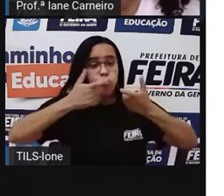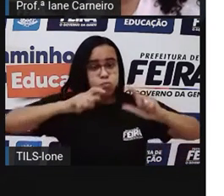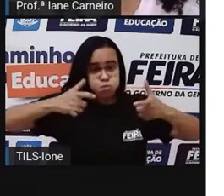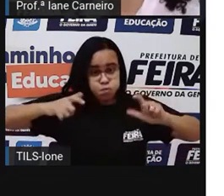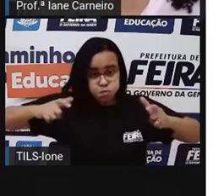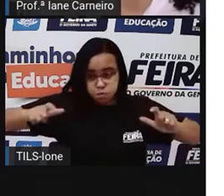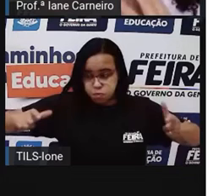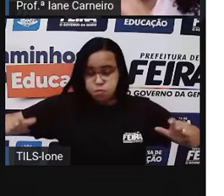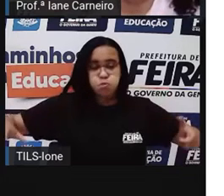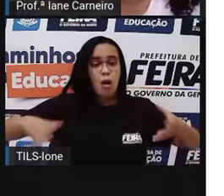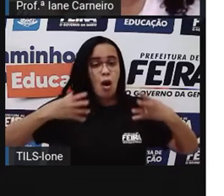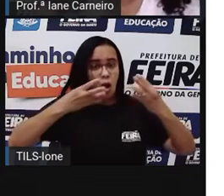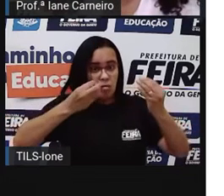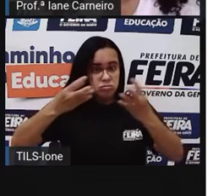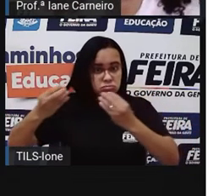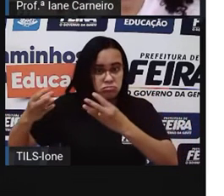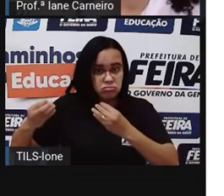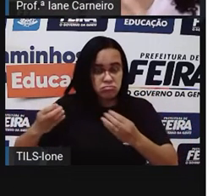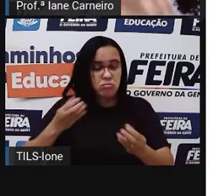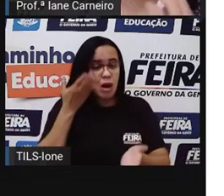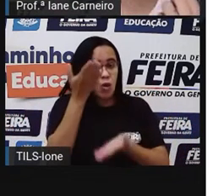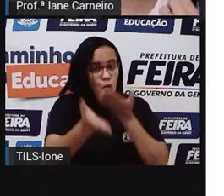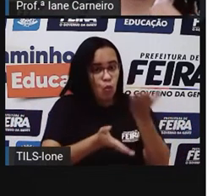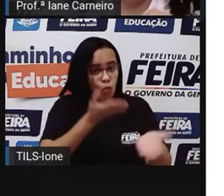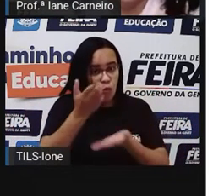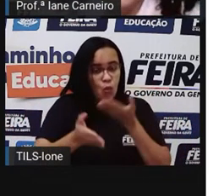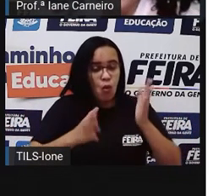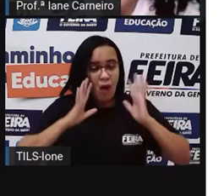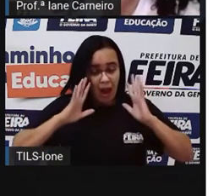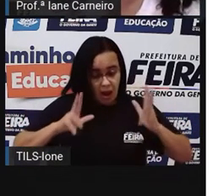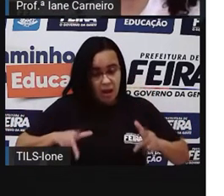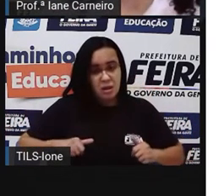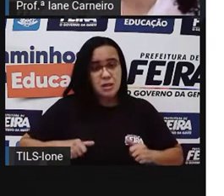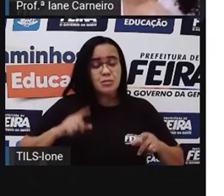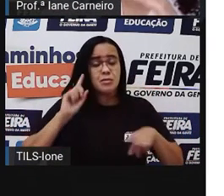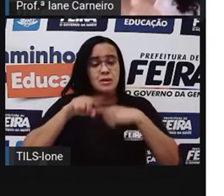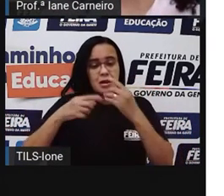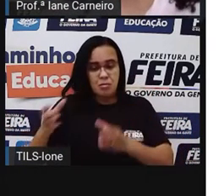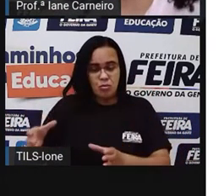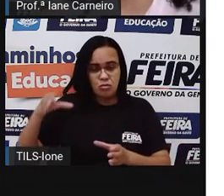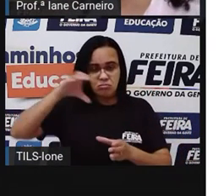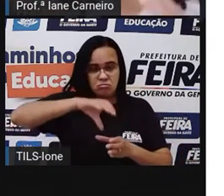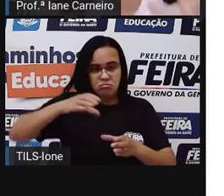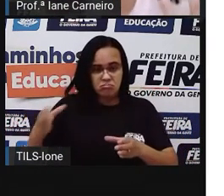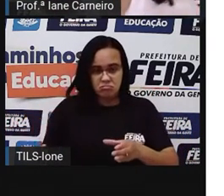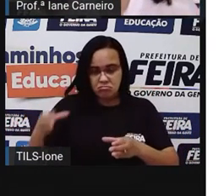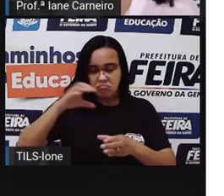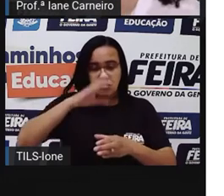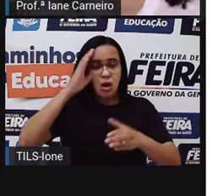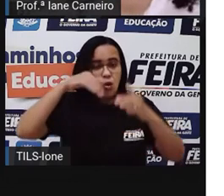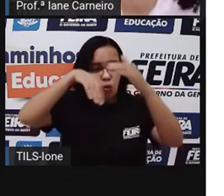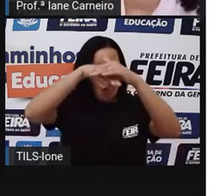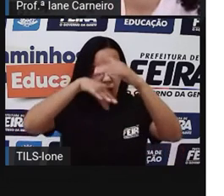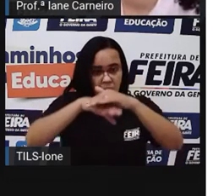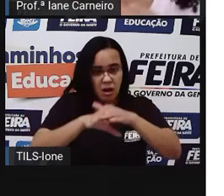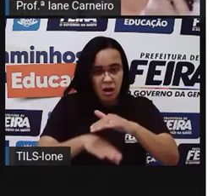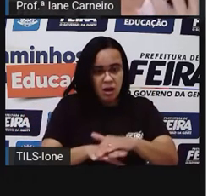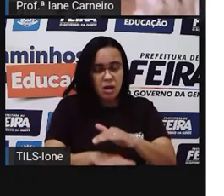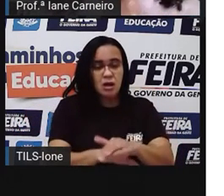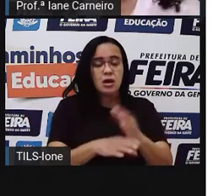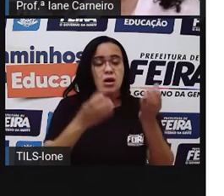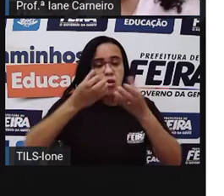ovos, né? Vai tratar esses ovos, vai embalar, né? Vai colocar na plaquinha de ovos,